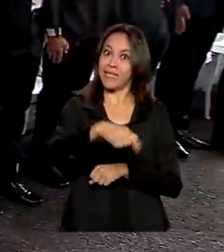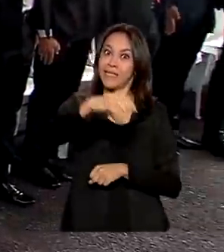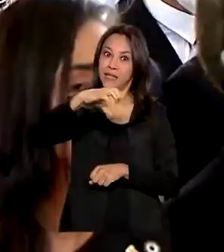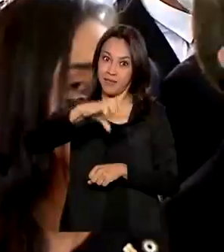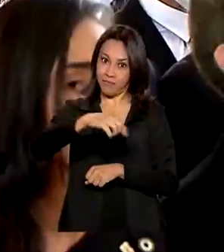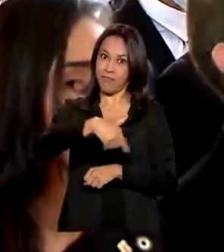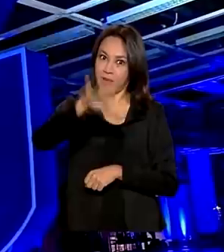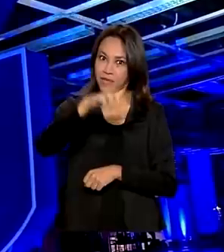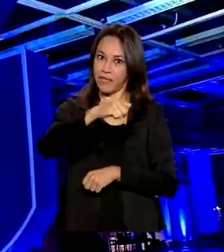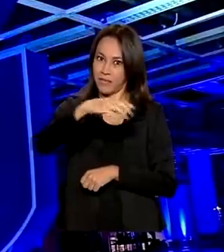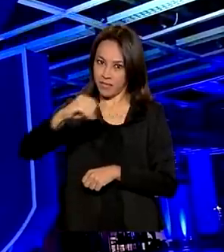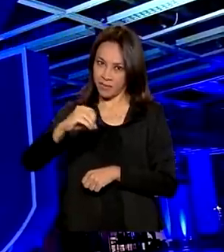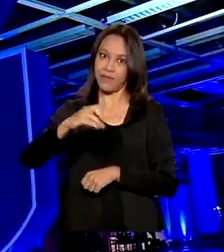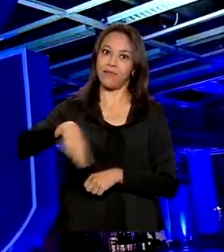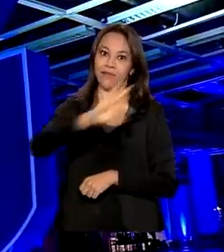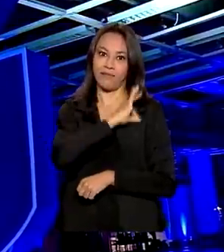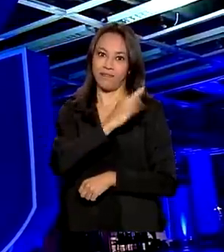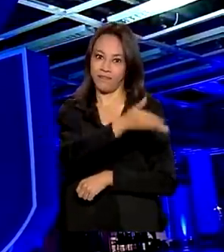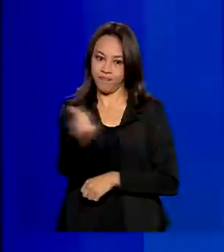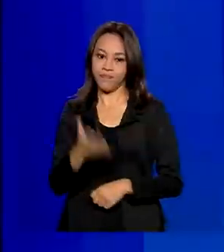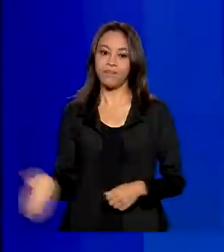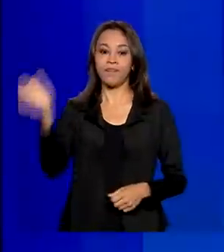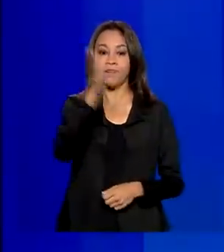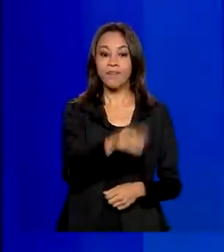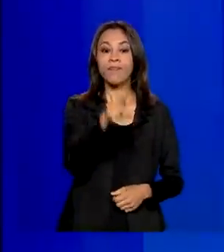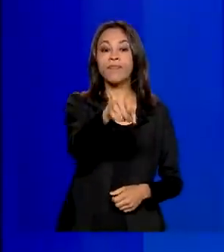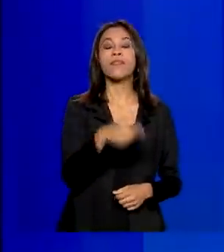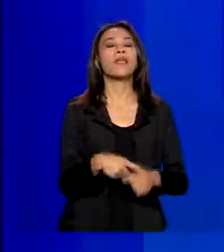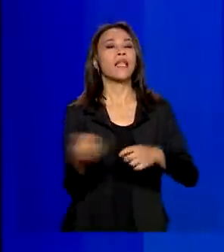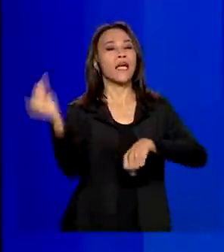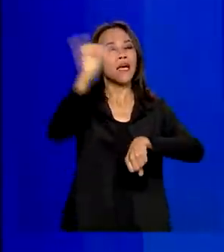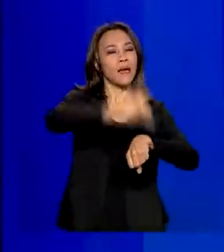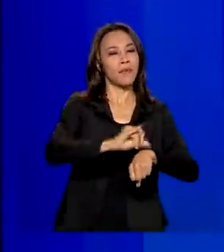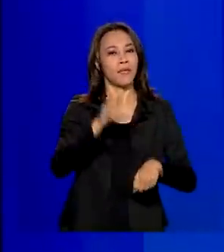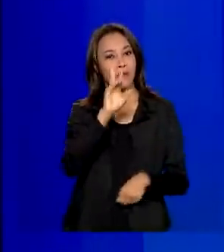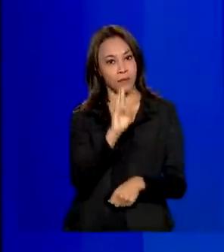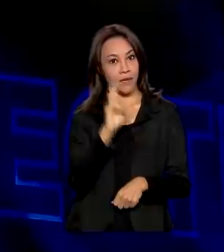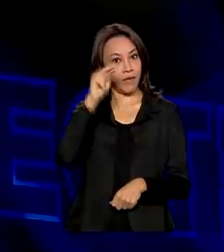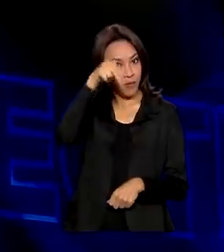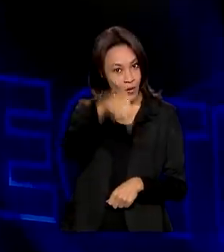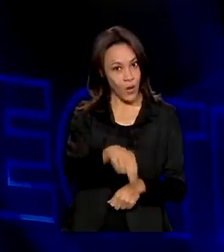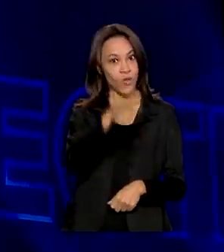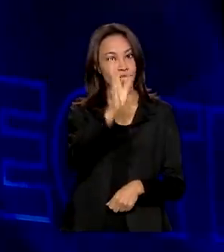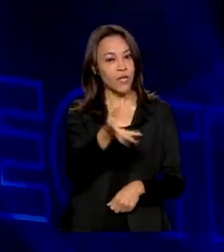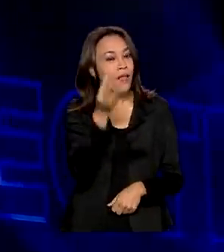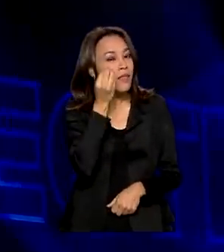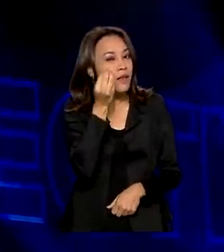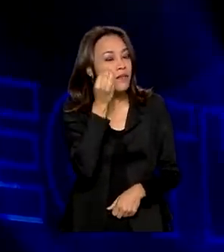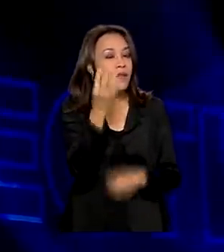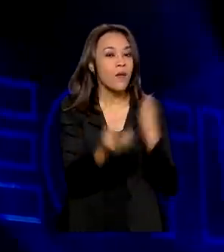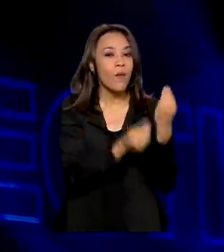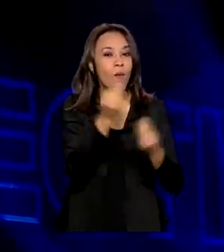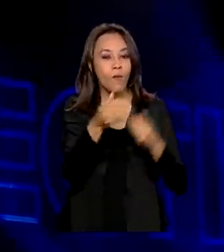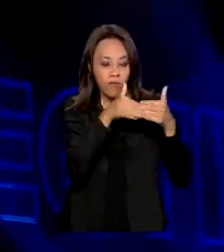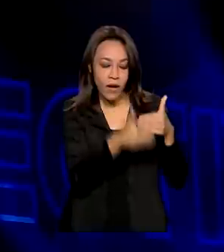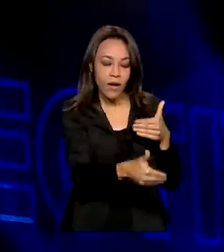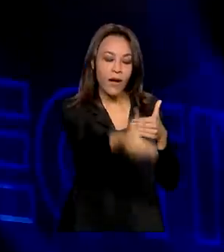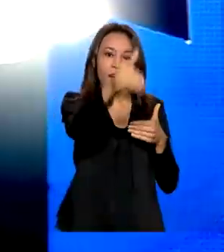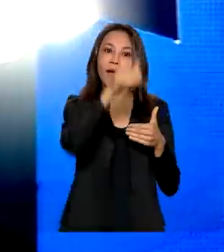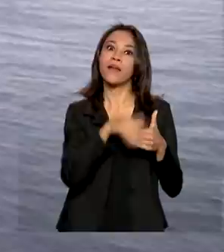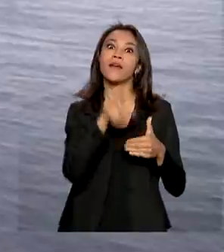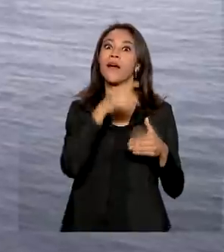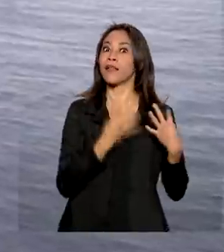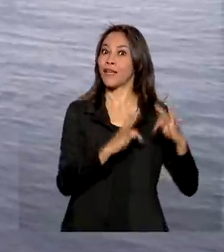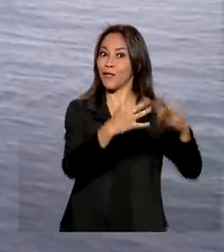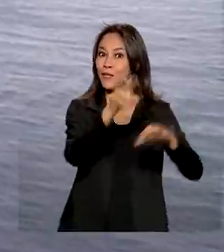ao crime. Moradores de Natal, capital do Rio Grande do Norte, já estão conferindo como vai funcionar a tecnologia 5G.